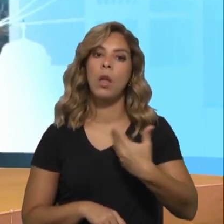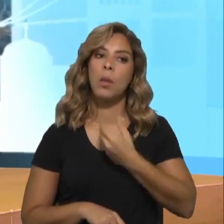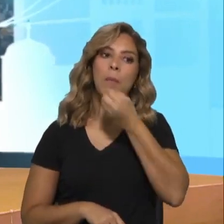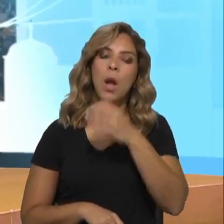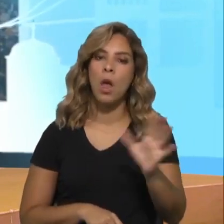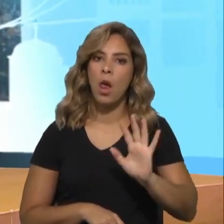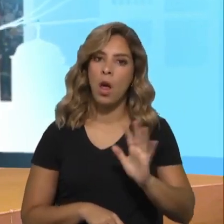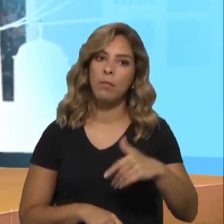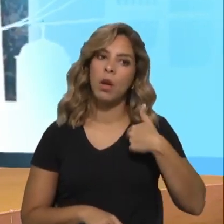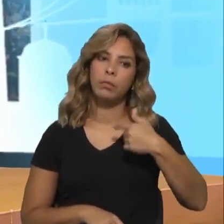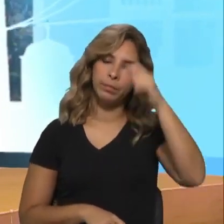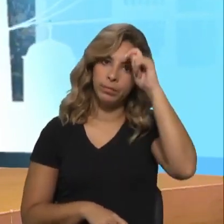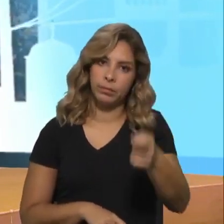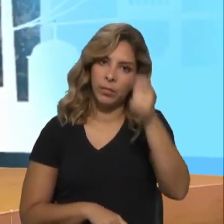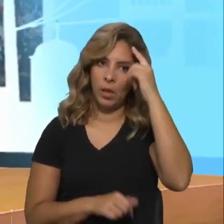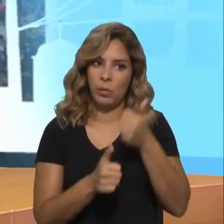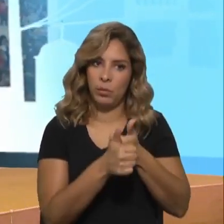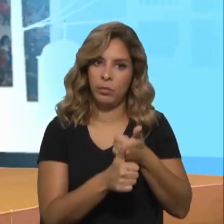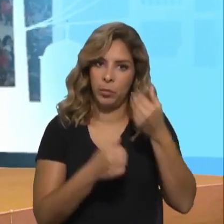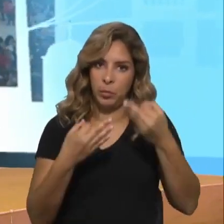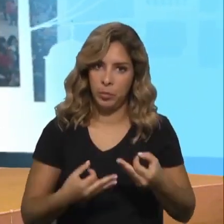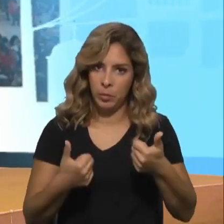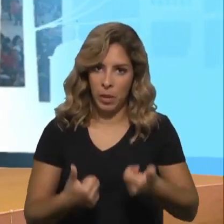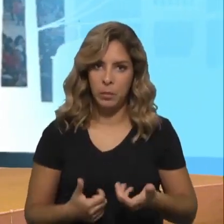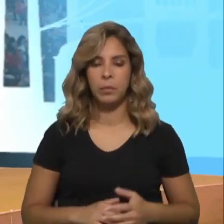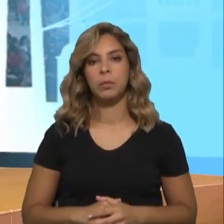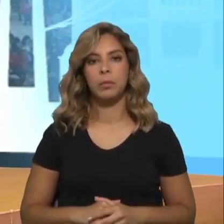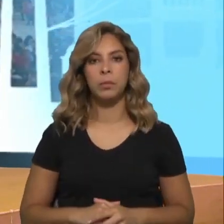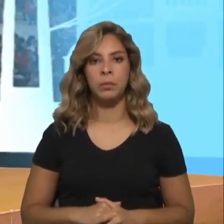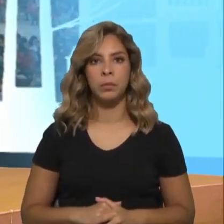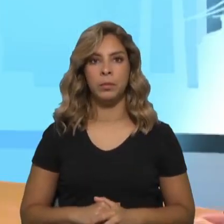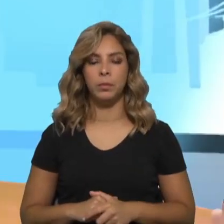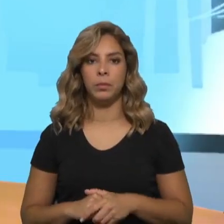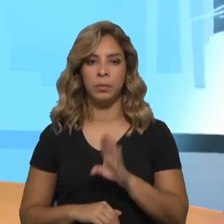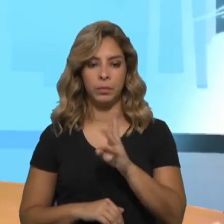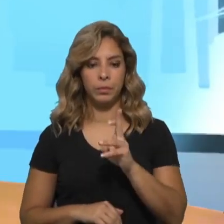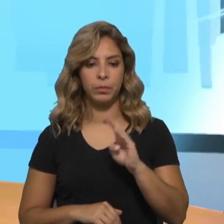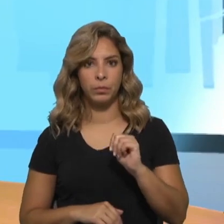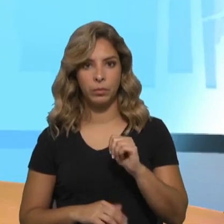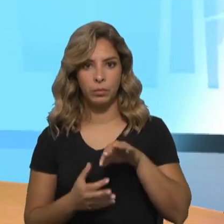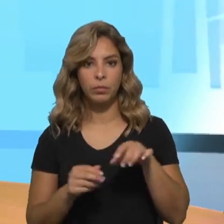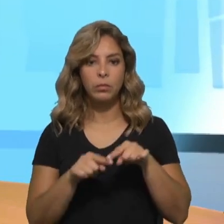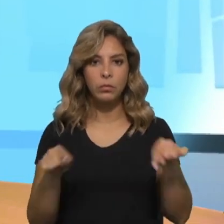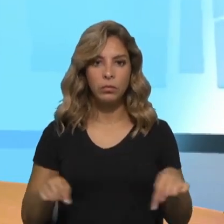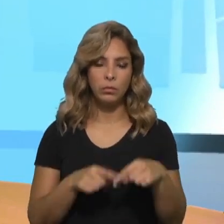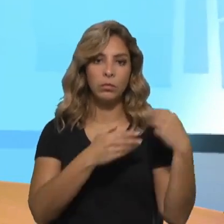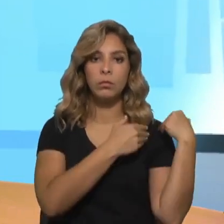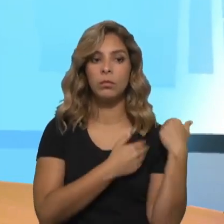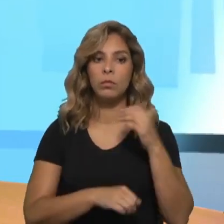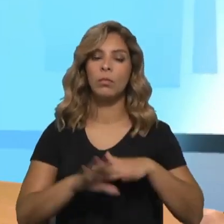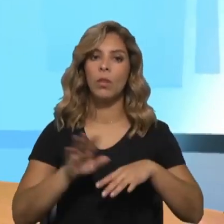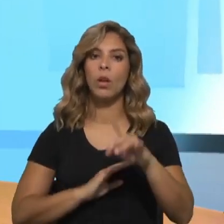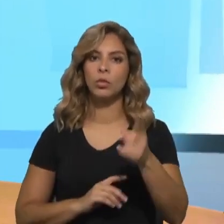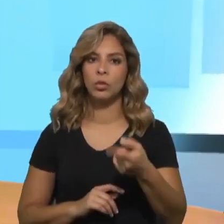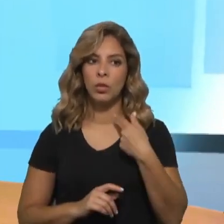destas pessoas seja sempre salvaguardada. O papel de organizações humanitárias, como o JTRS, nesses espaços, é procurar